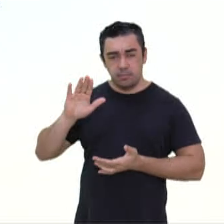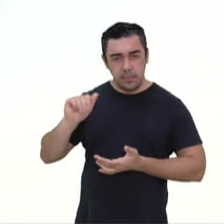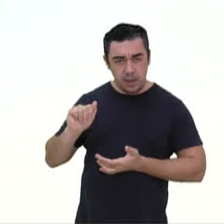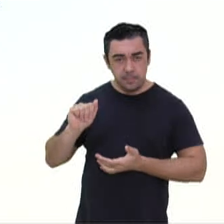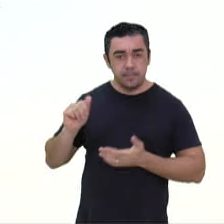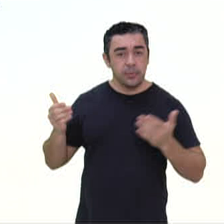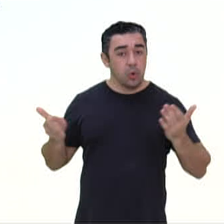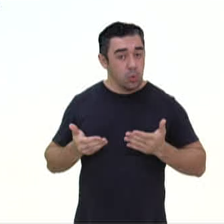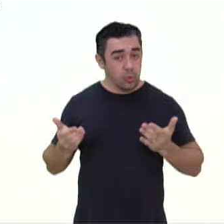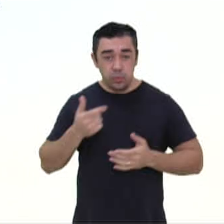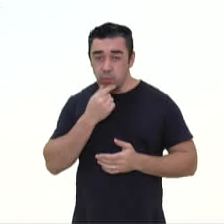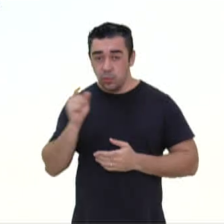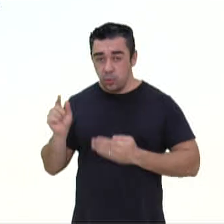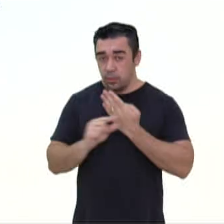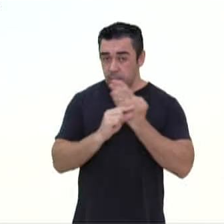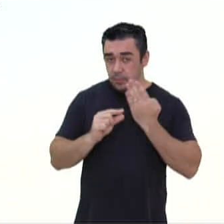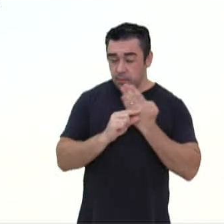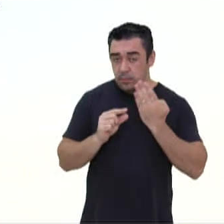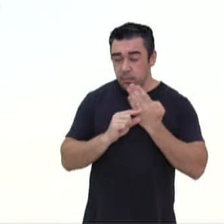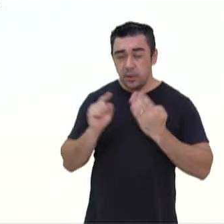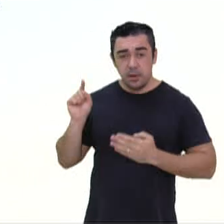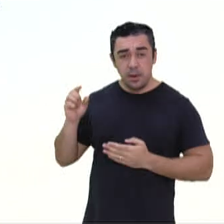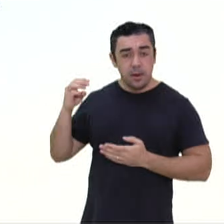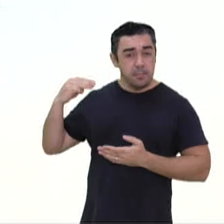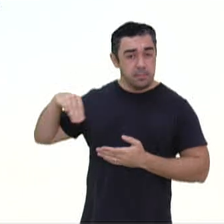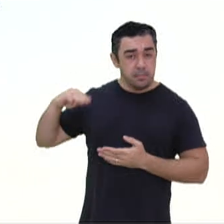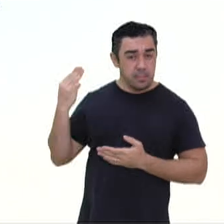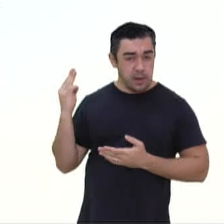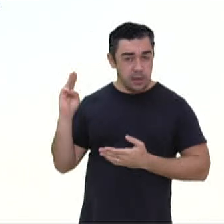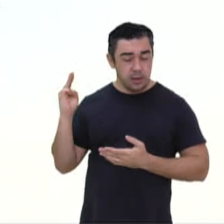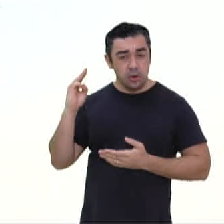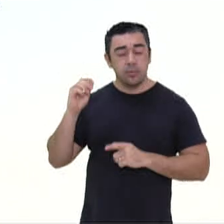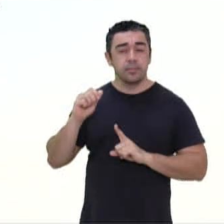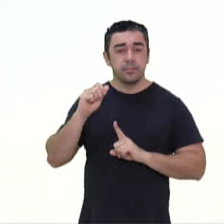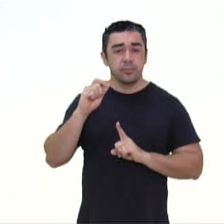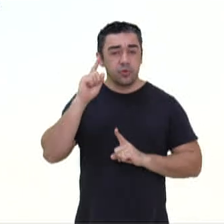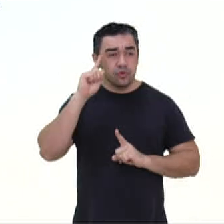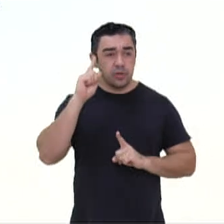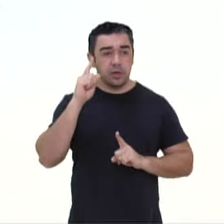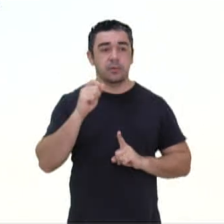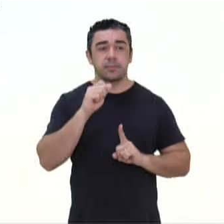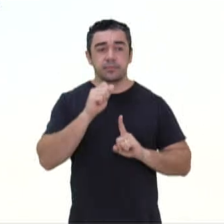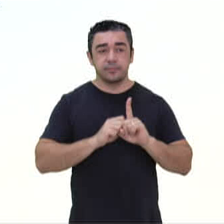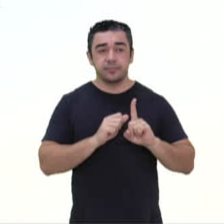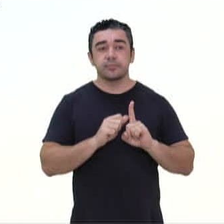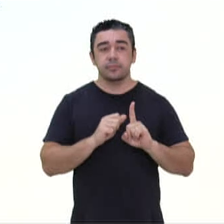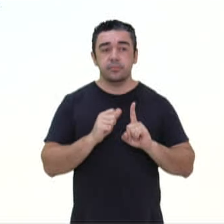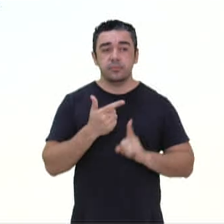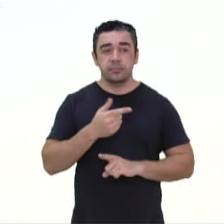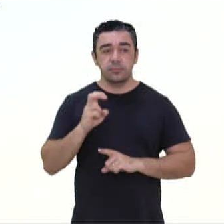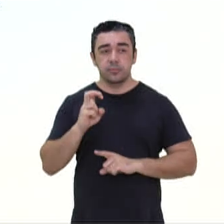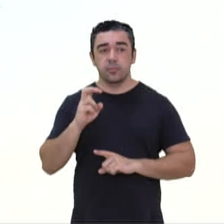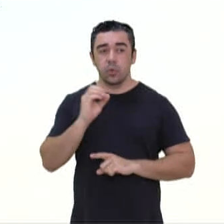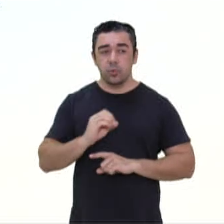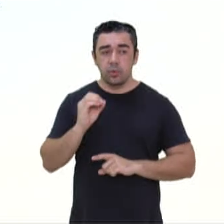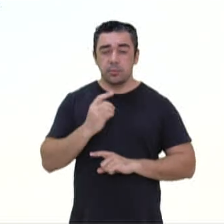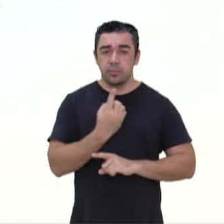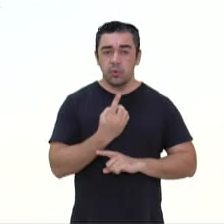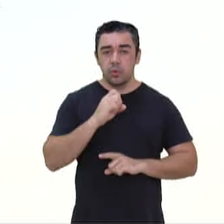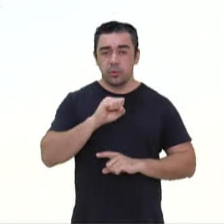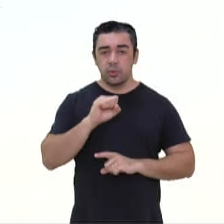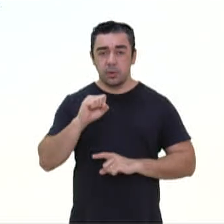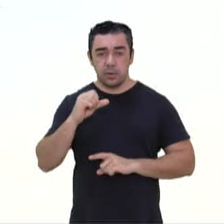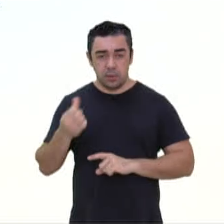Humberto de Campos, no Maranhão, em 25 de outubro de 1886. E faleceu no Rio de